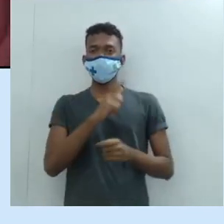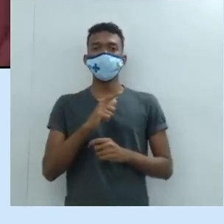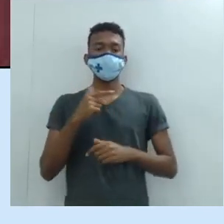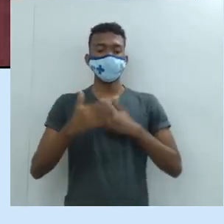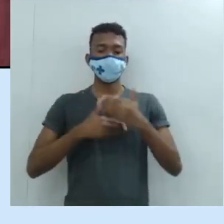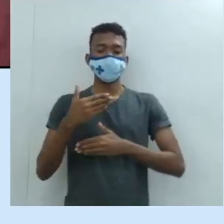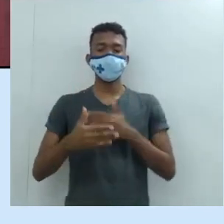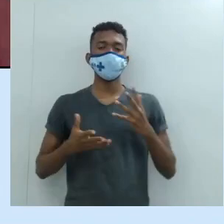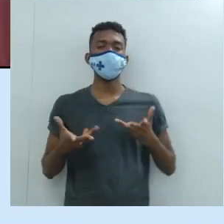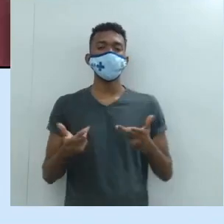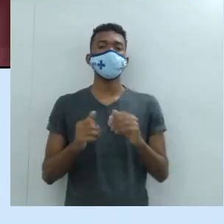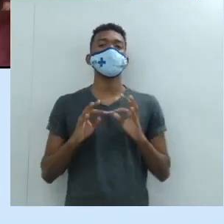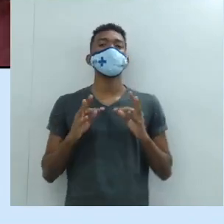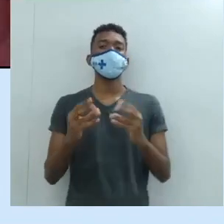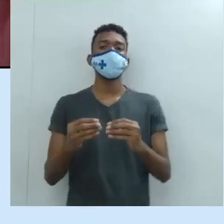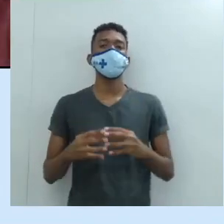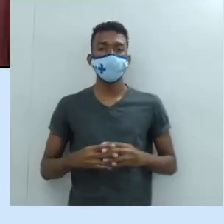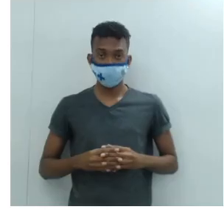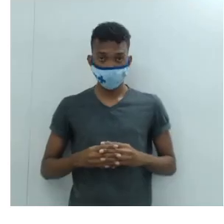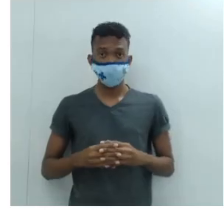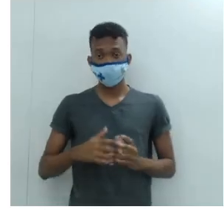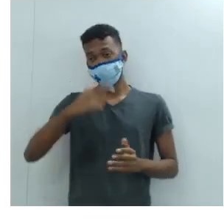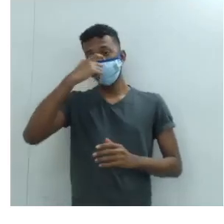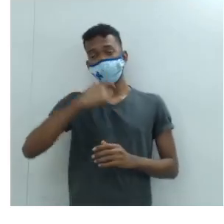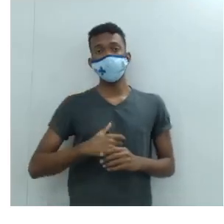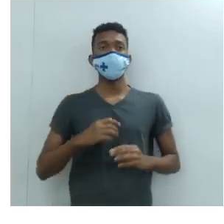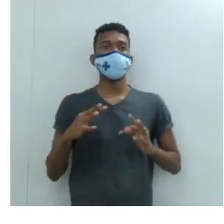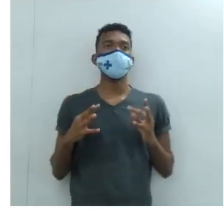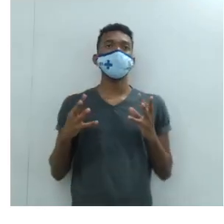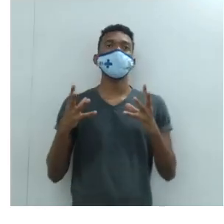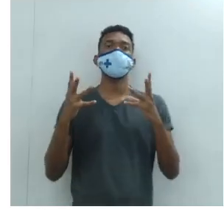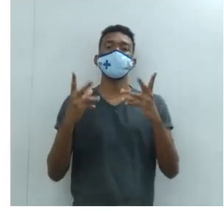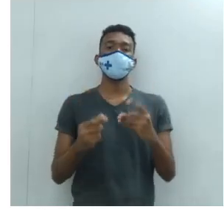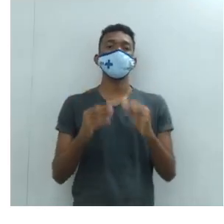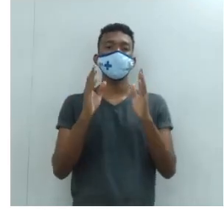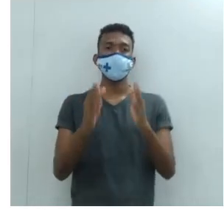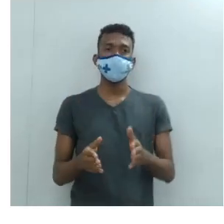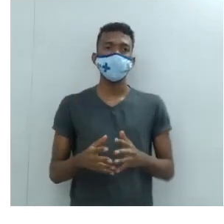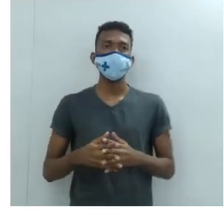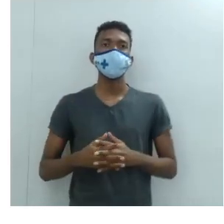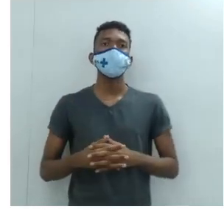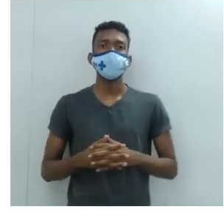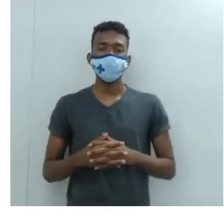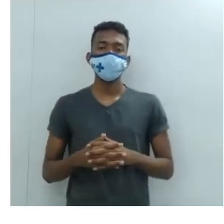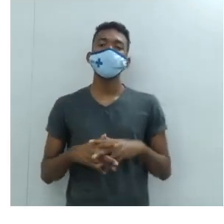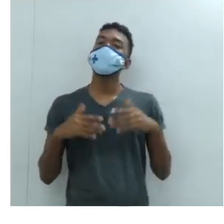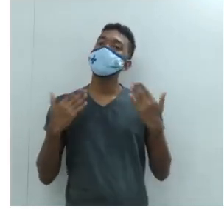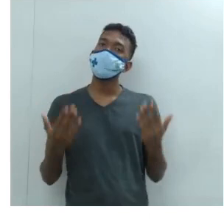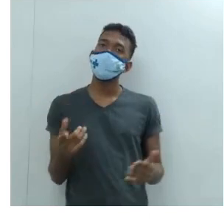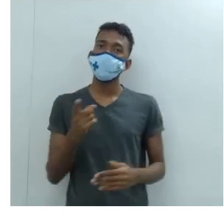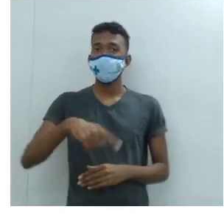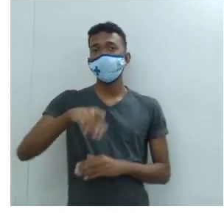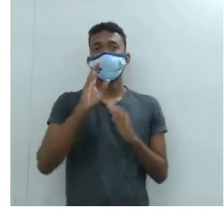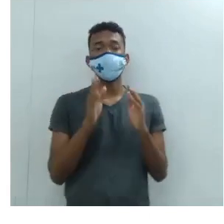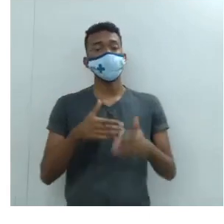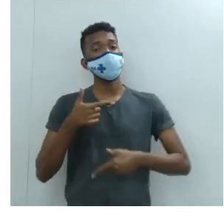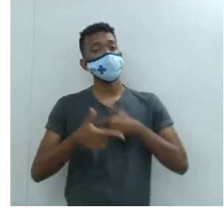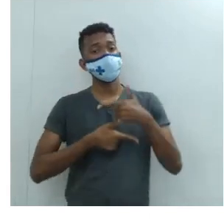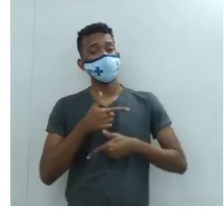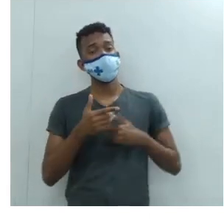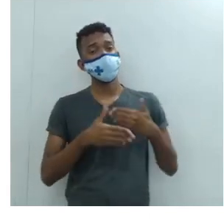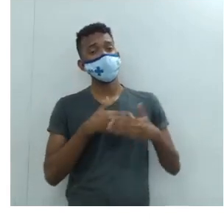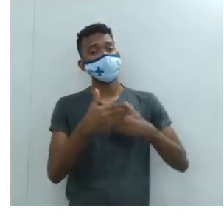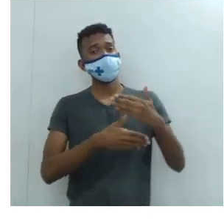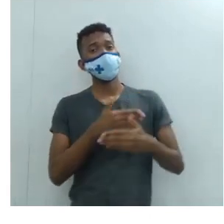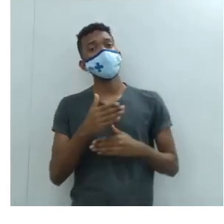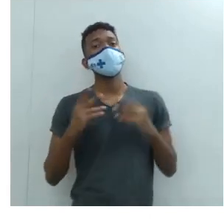O homem é a medida de todas as coisas. Então tratava-se de quê? Na verdade,